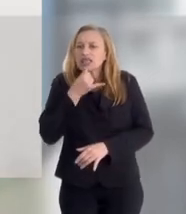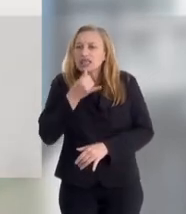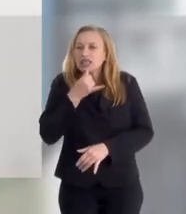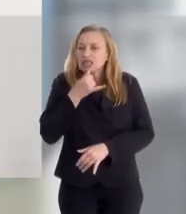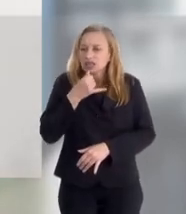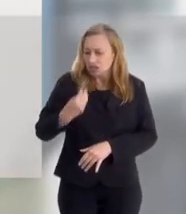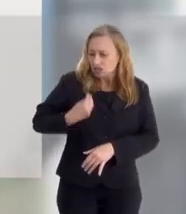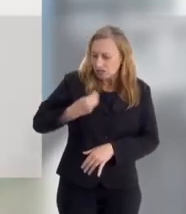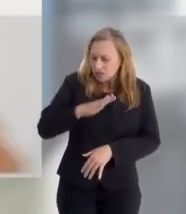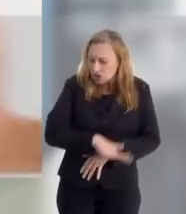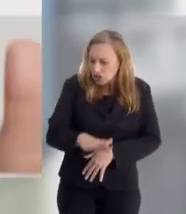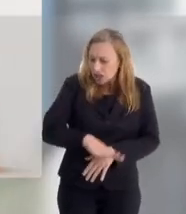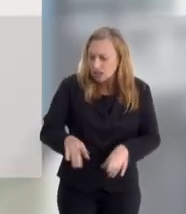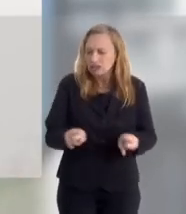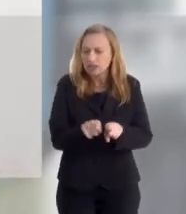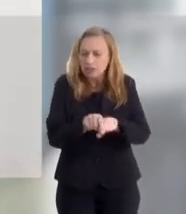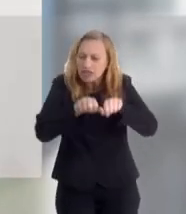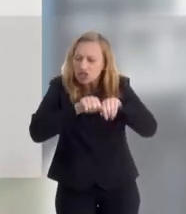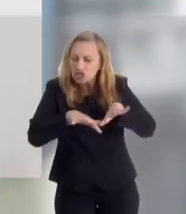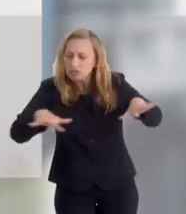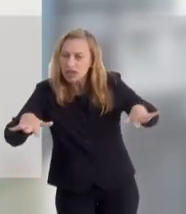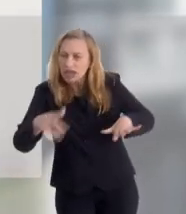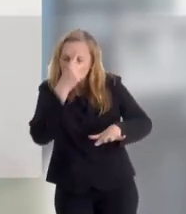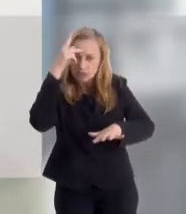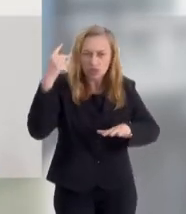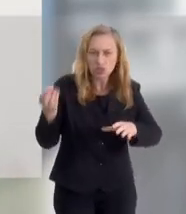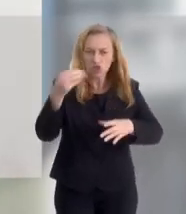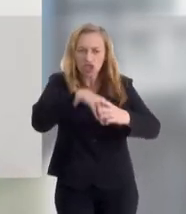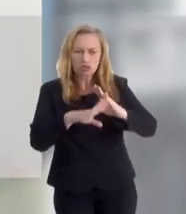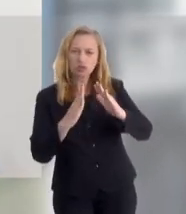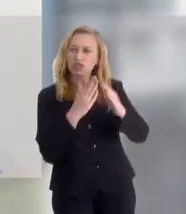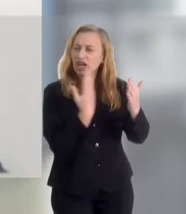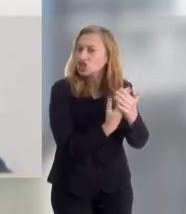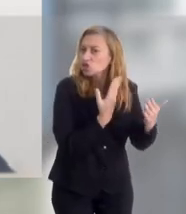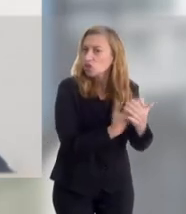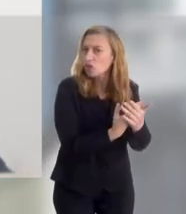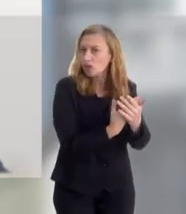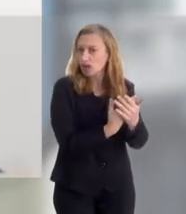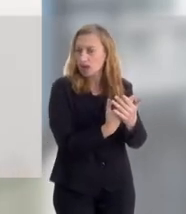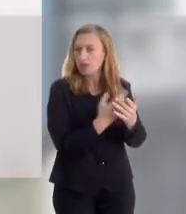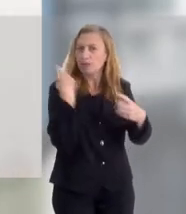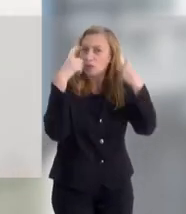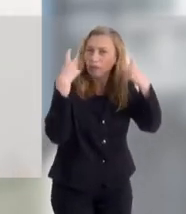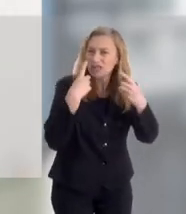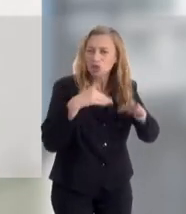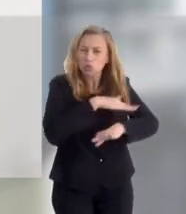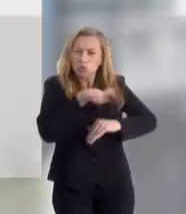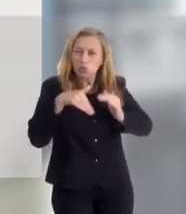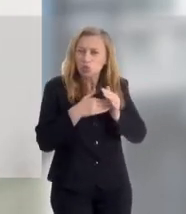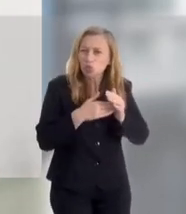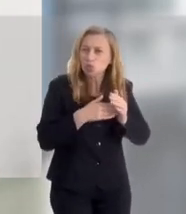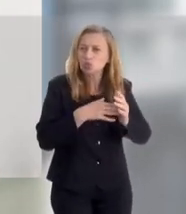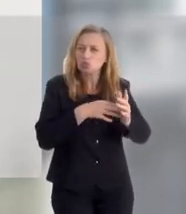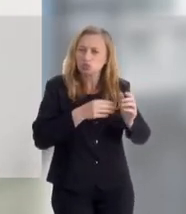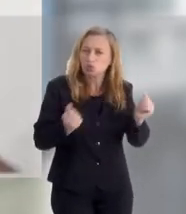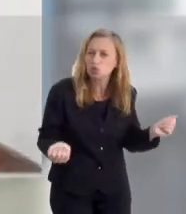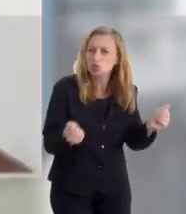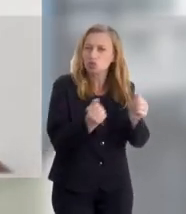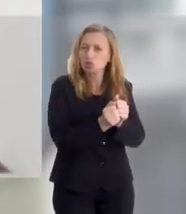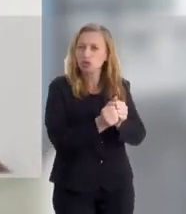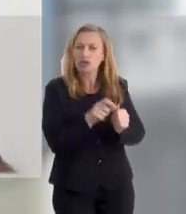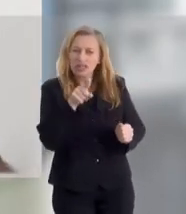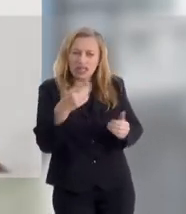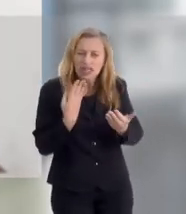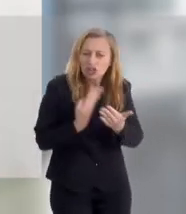crianças vivem, E expandindo até para os professores, para o pessoal administrativo das escolas, né? Serventes, enfim. Quer todo mundo